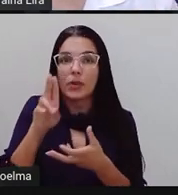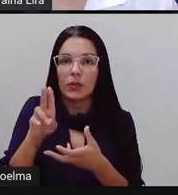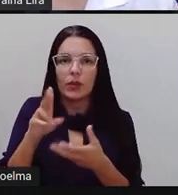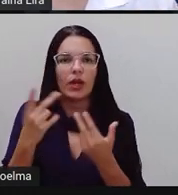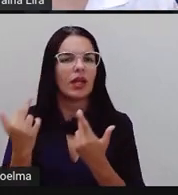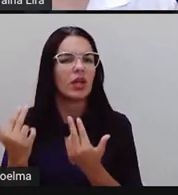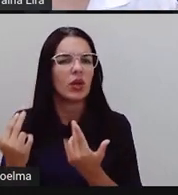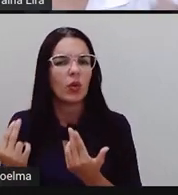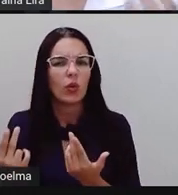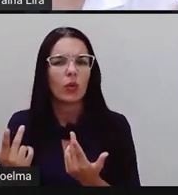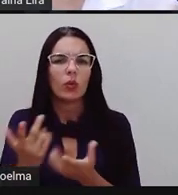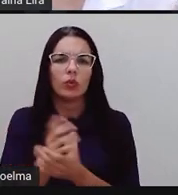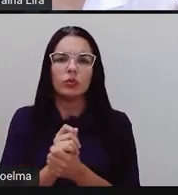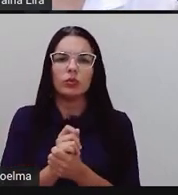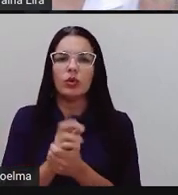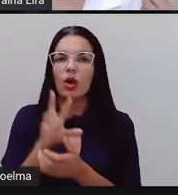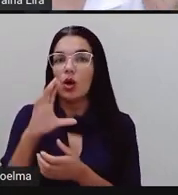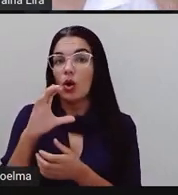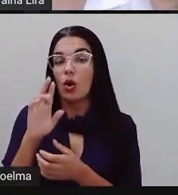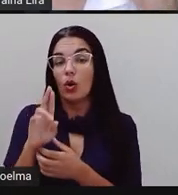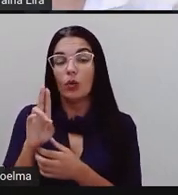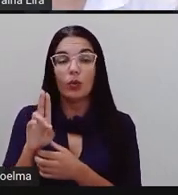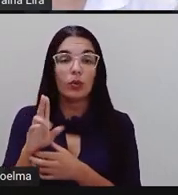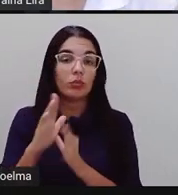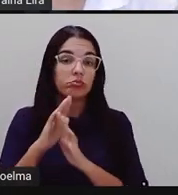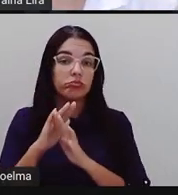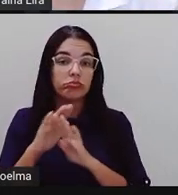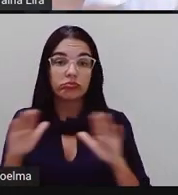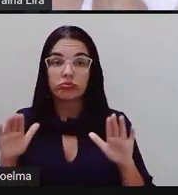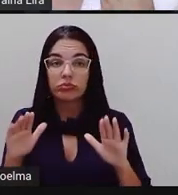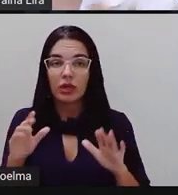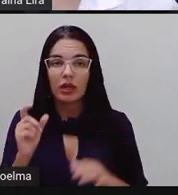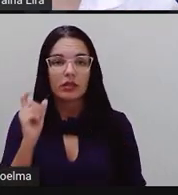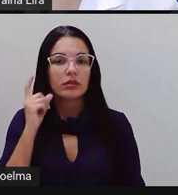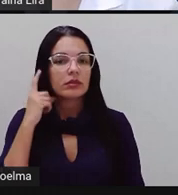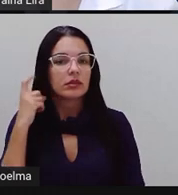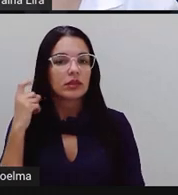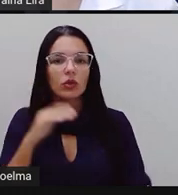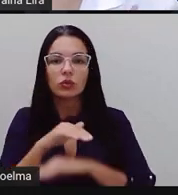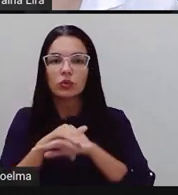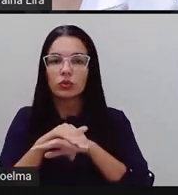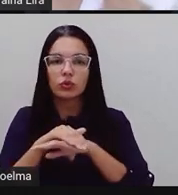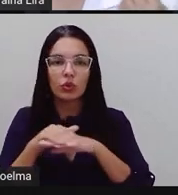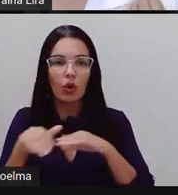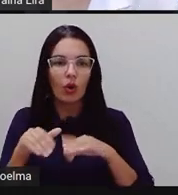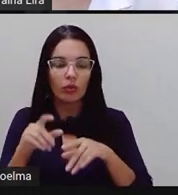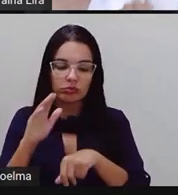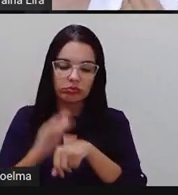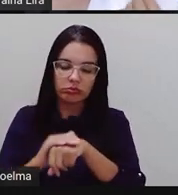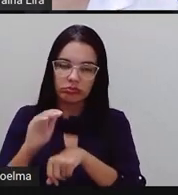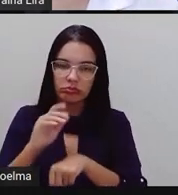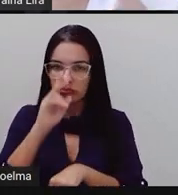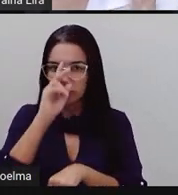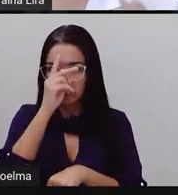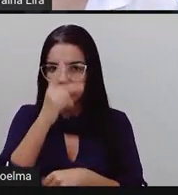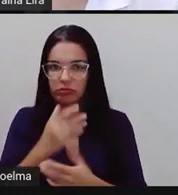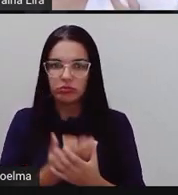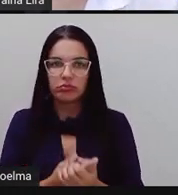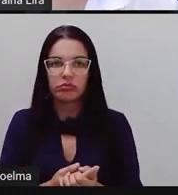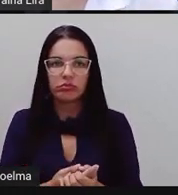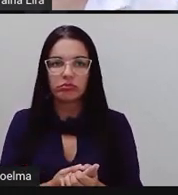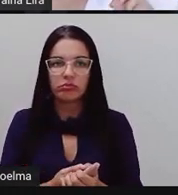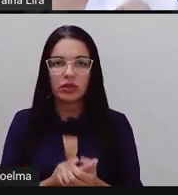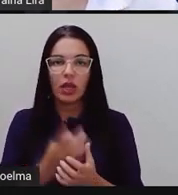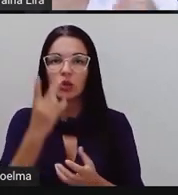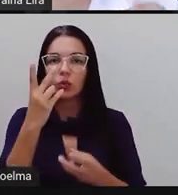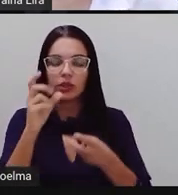coisa é aqui, cru, ó, cru, demora um pouquinho mais, ó. Agora, olha lá, palavrinha com